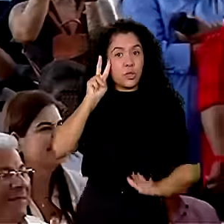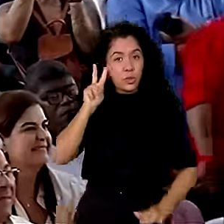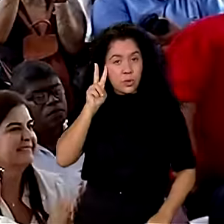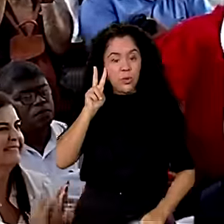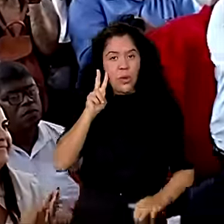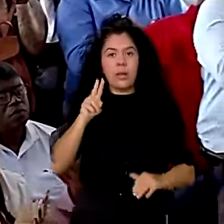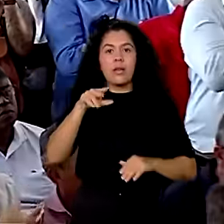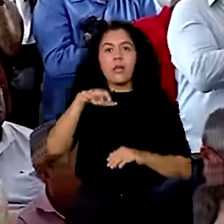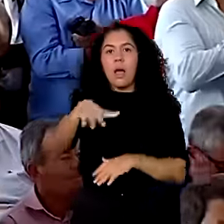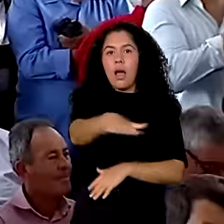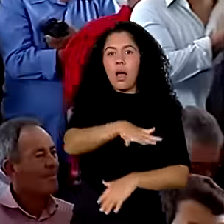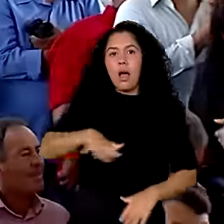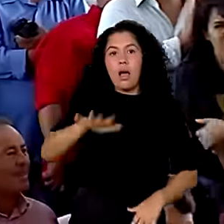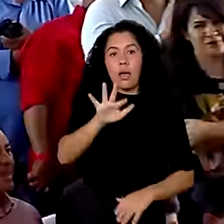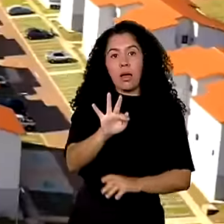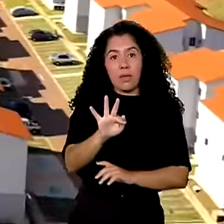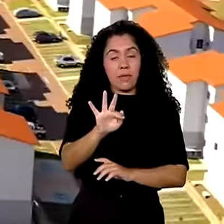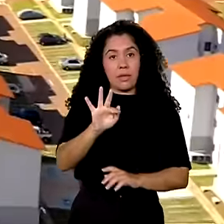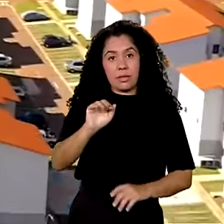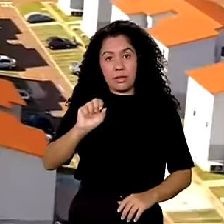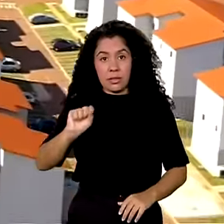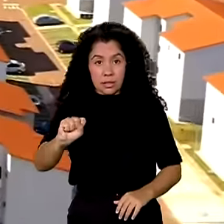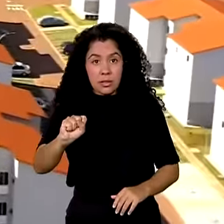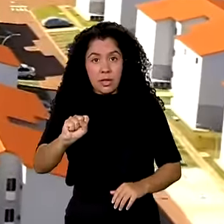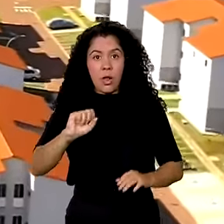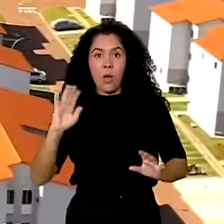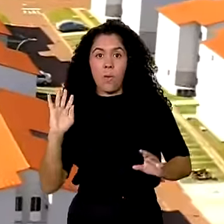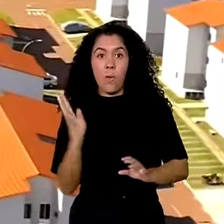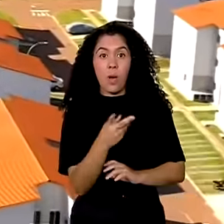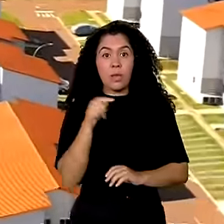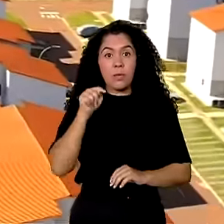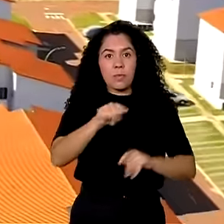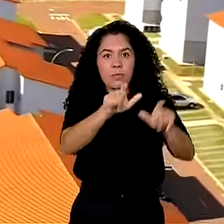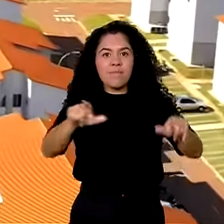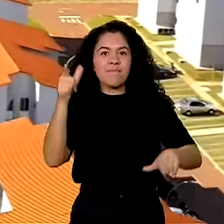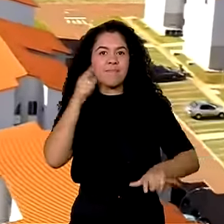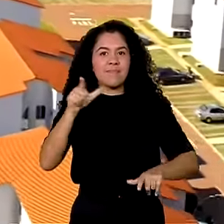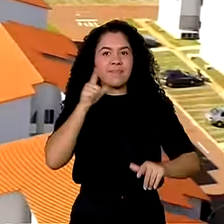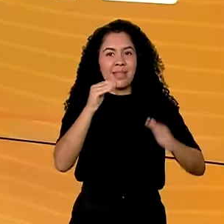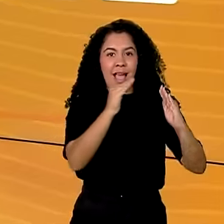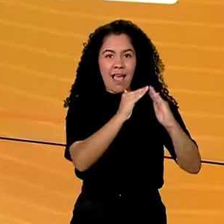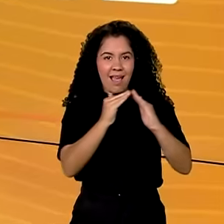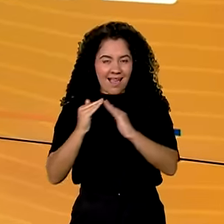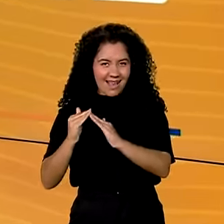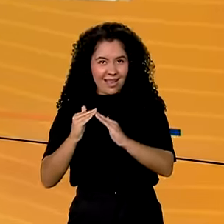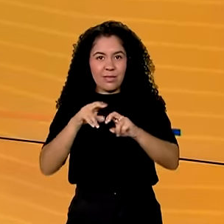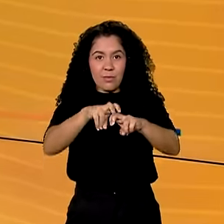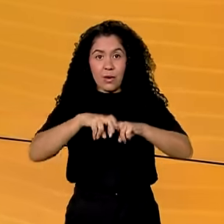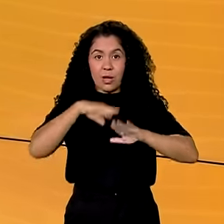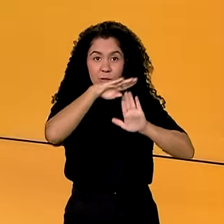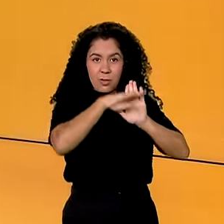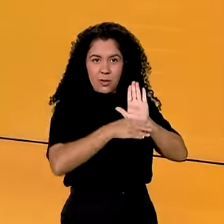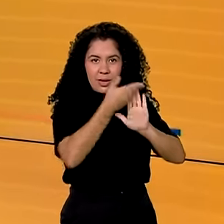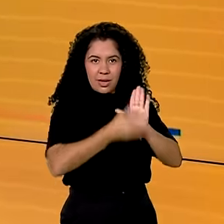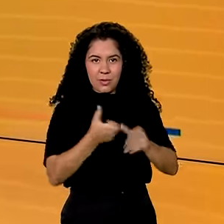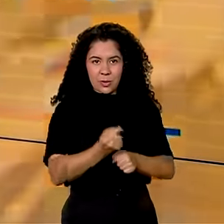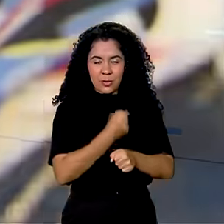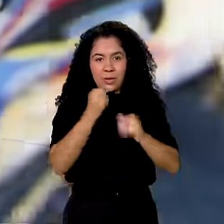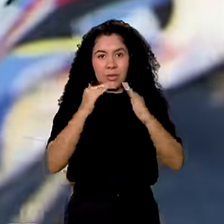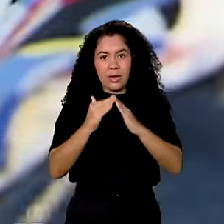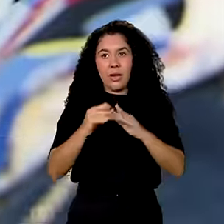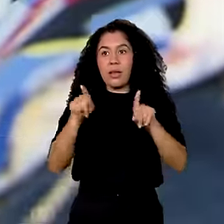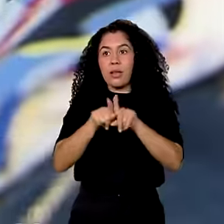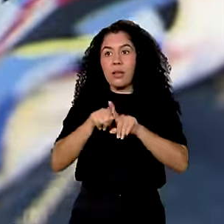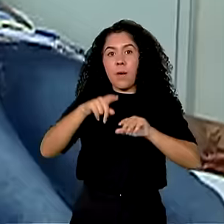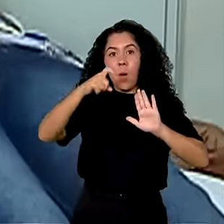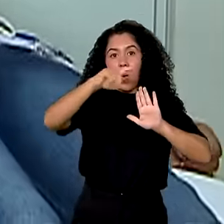4.300 pessoas vão ser beneficiadas com moradias do Minha Casa Minha Vida. Mais médicos, o programa terá